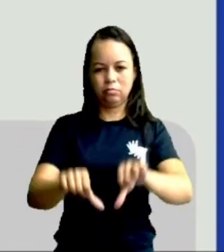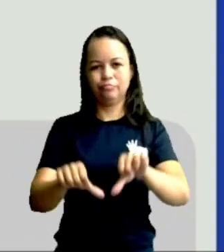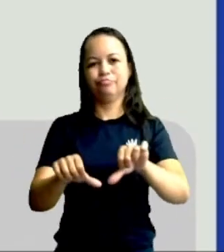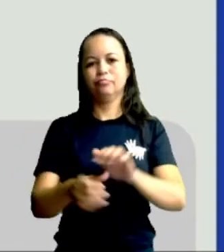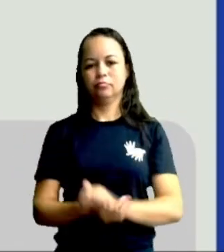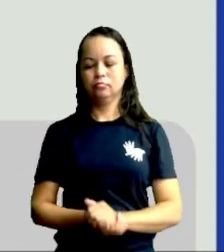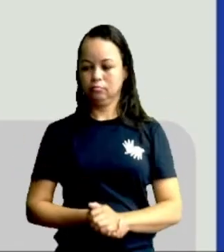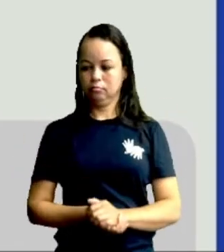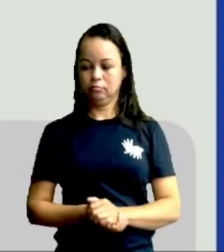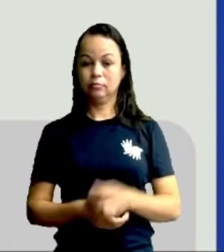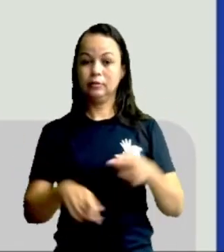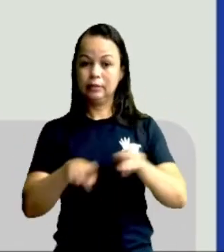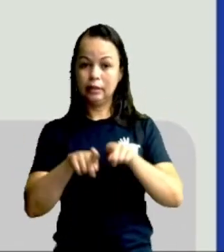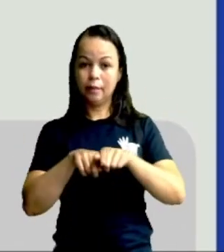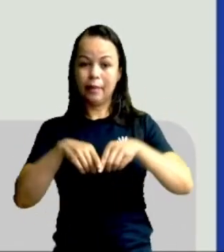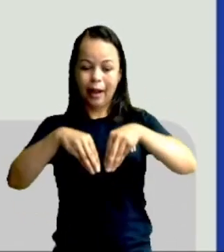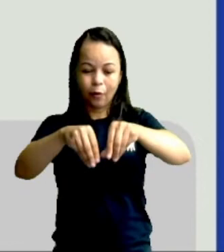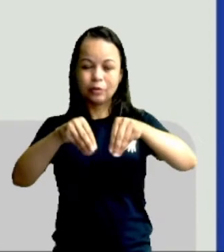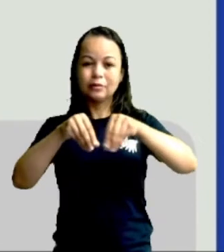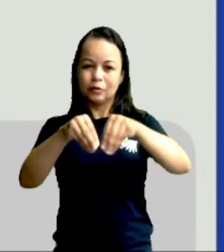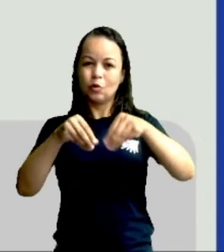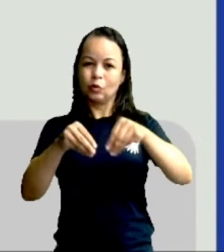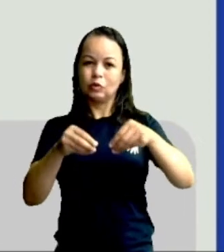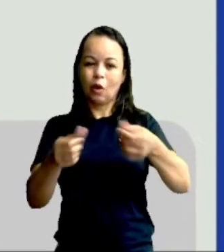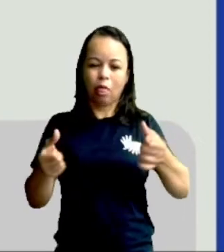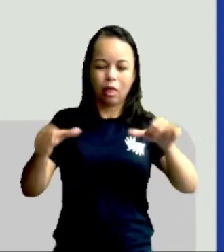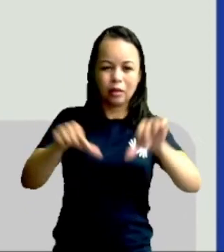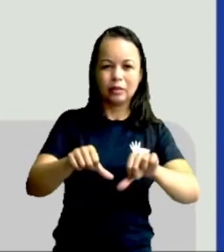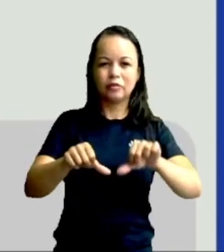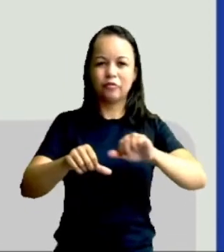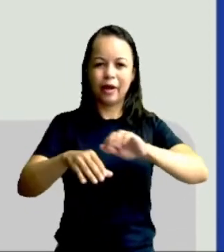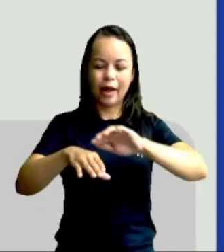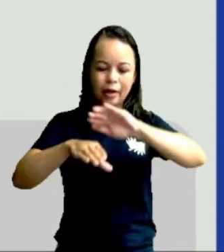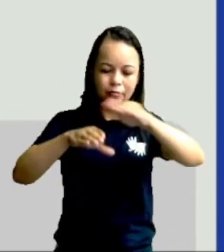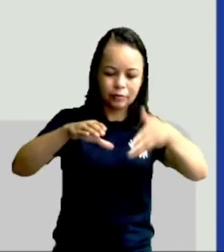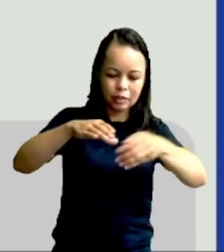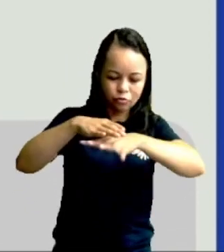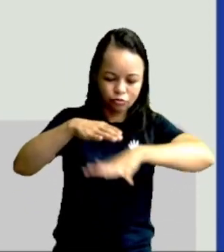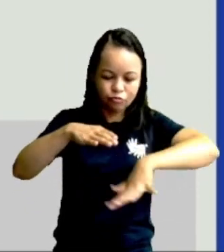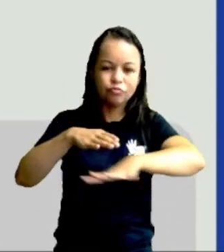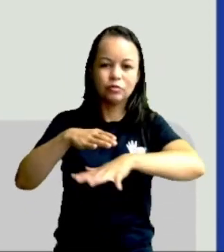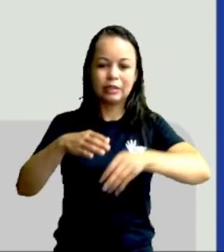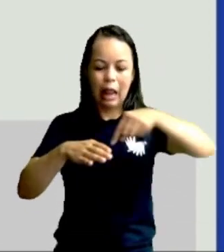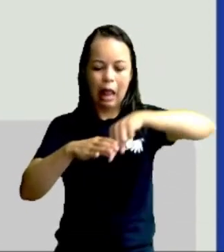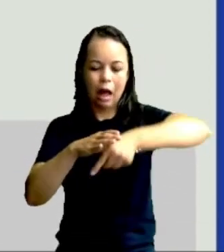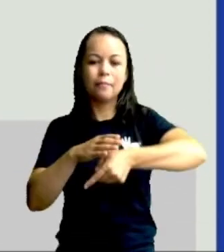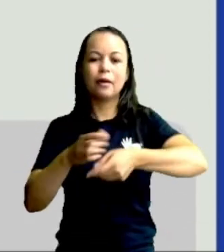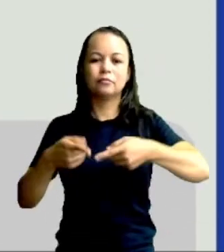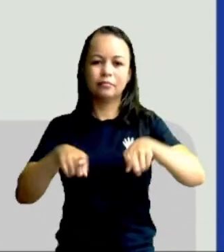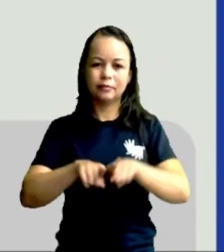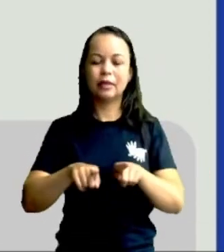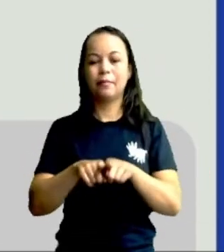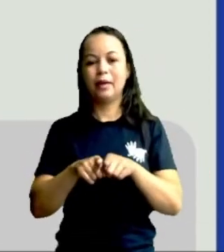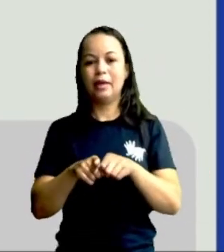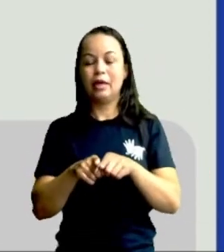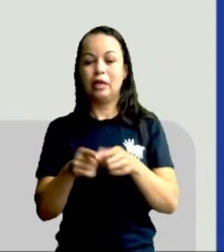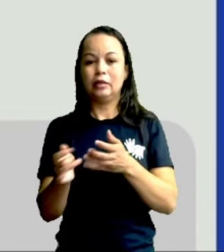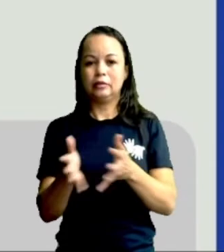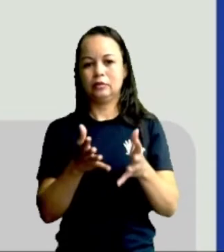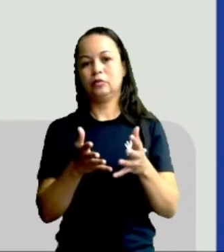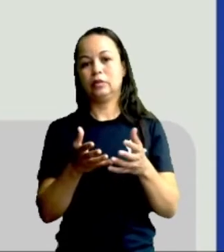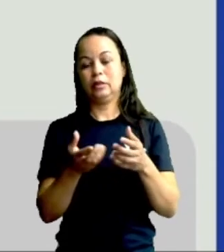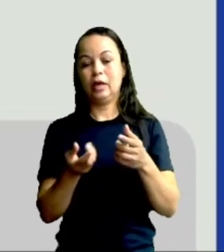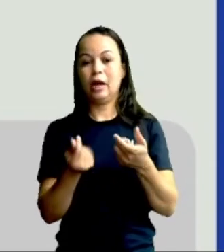contaminação do solo, então vai atingir também lençóis freáticos, da água com metais pesados, como a gente já falou até anteriormente,